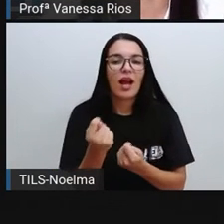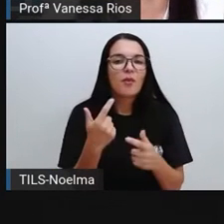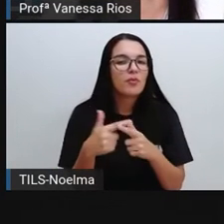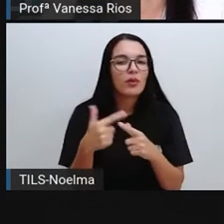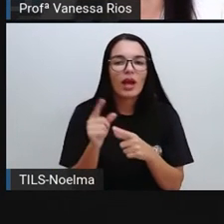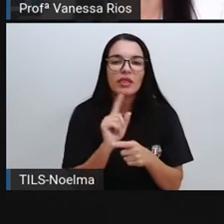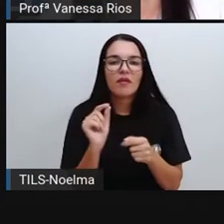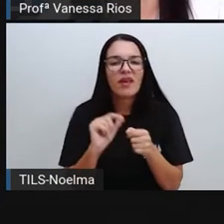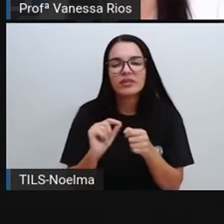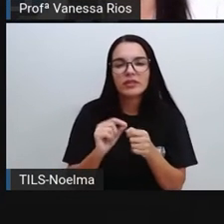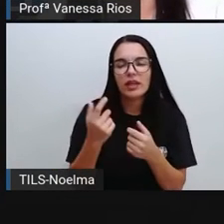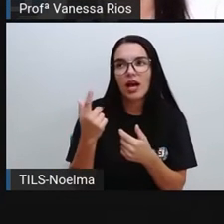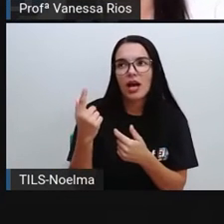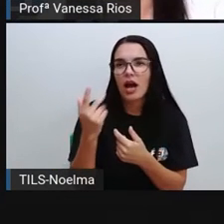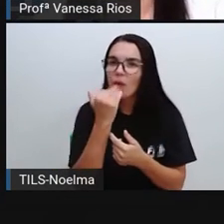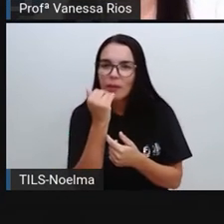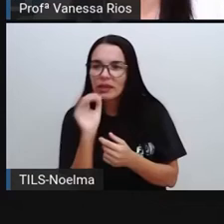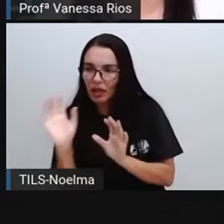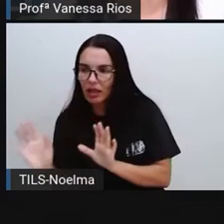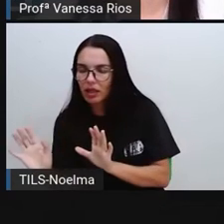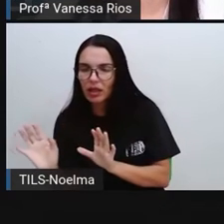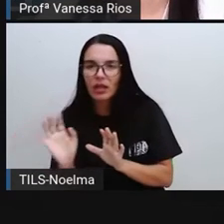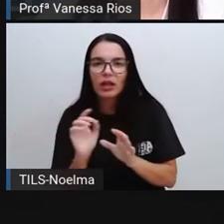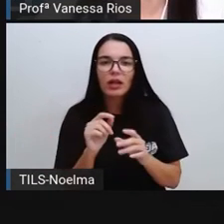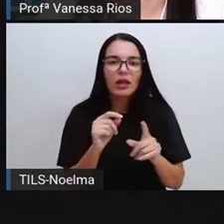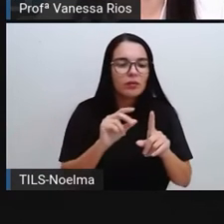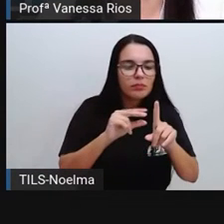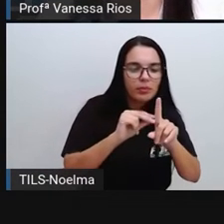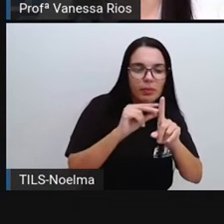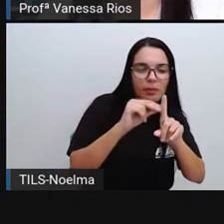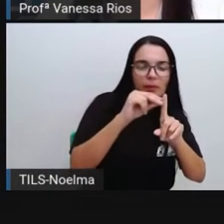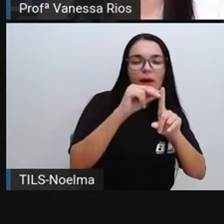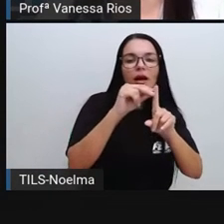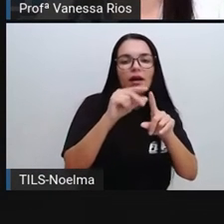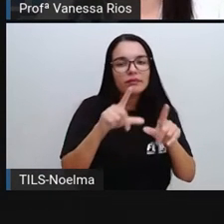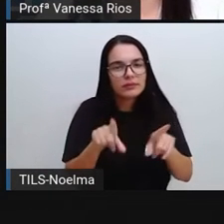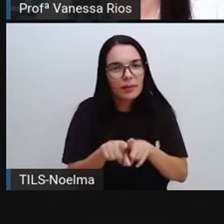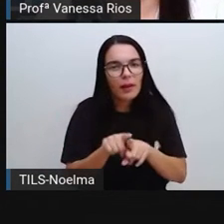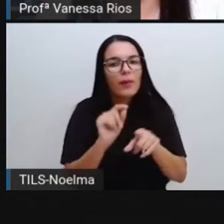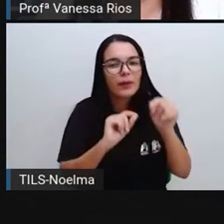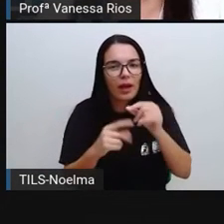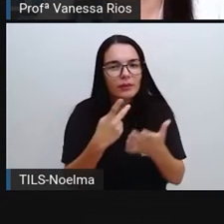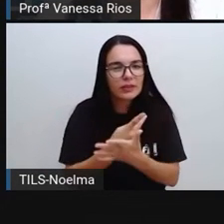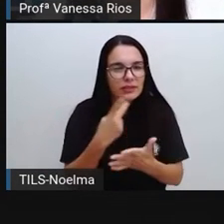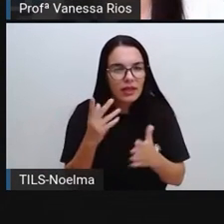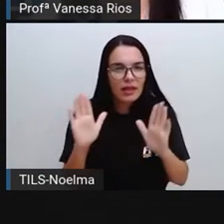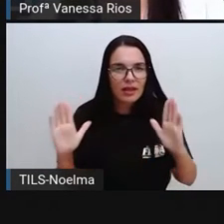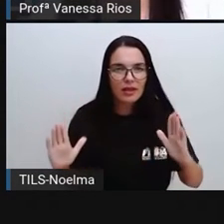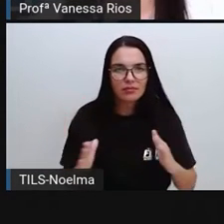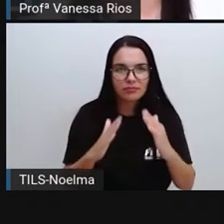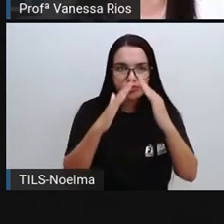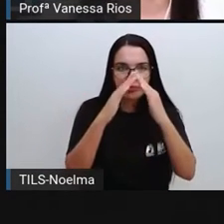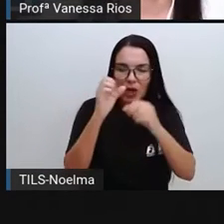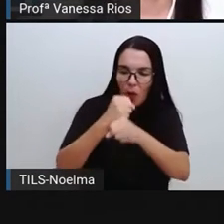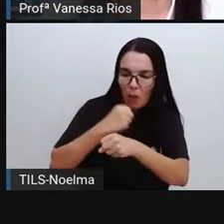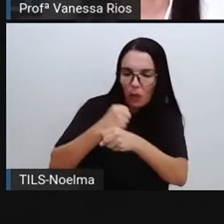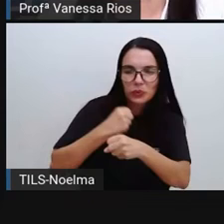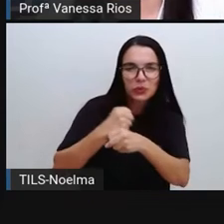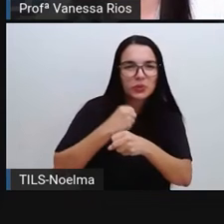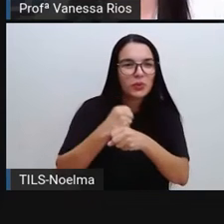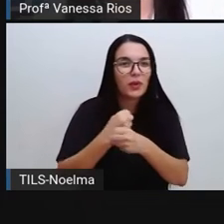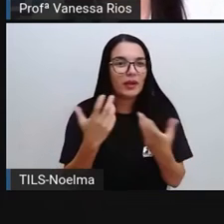produziam aquele tipo de alimento, se proteger aí dos problemas da própria natureza, de uma seca, de uma